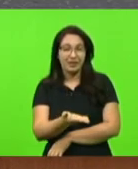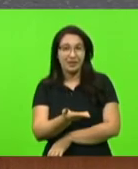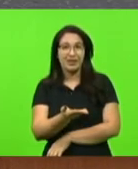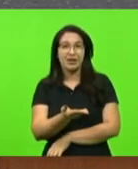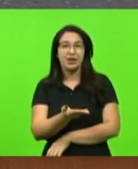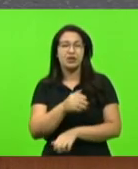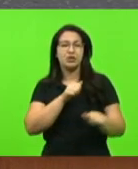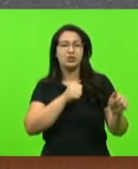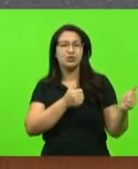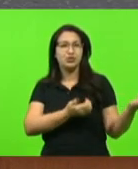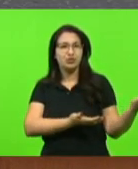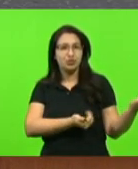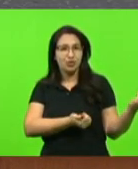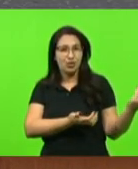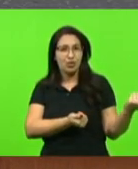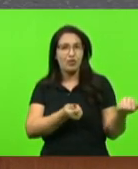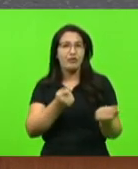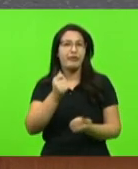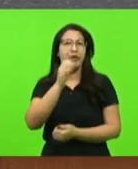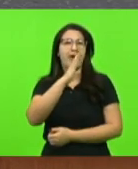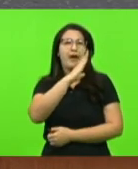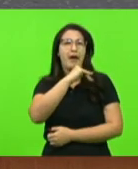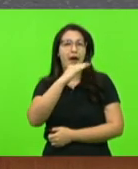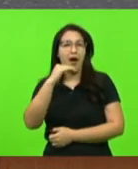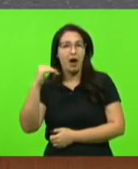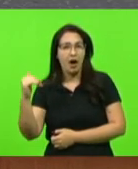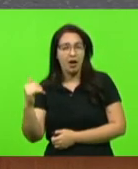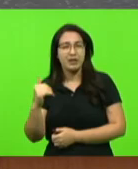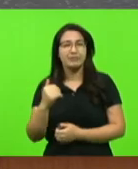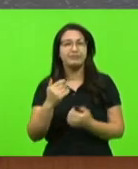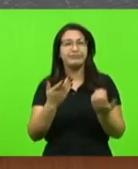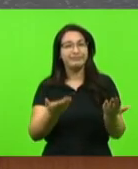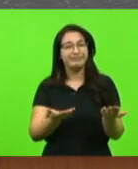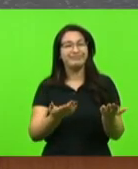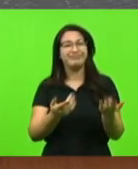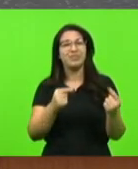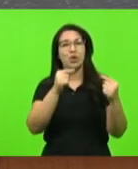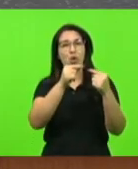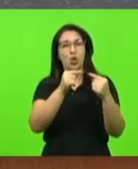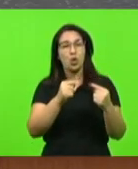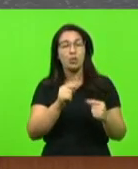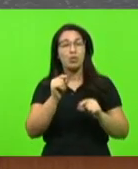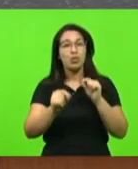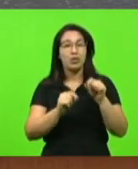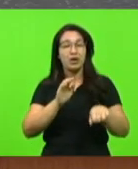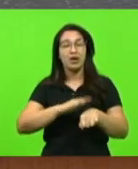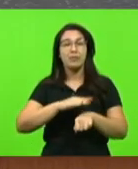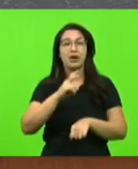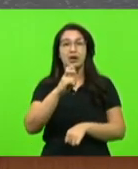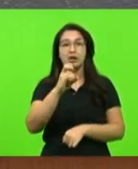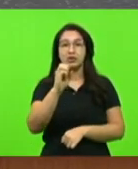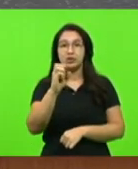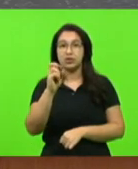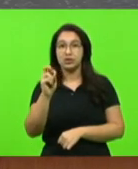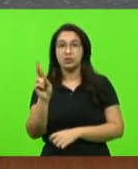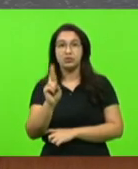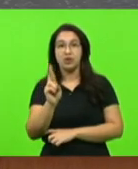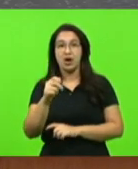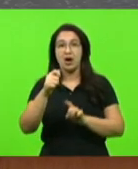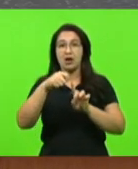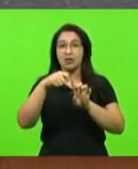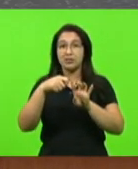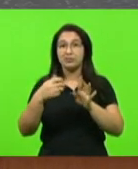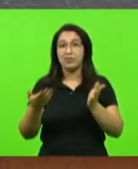e isso representa mais de 500 reais por mês e que